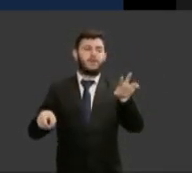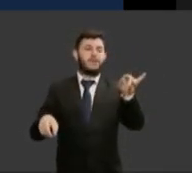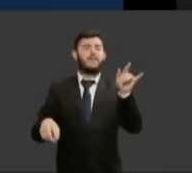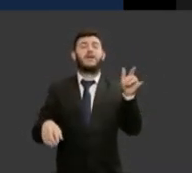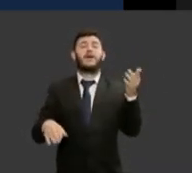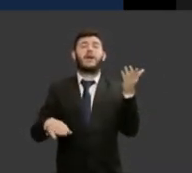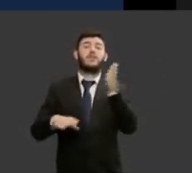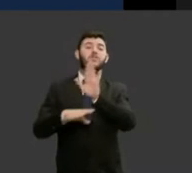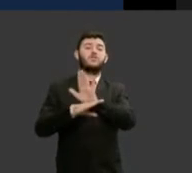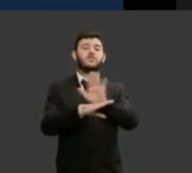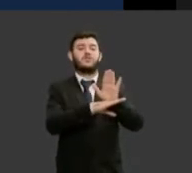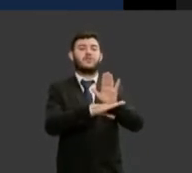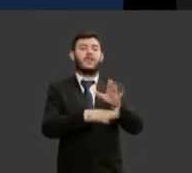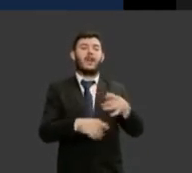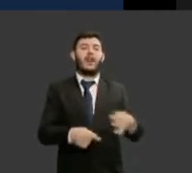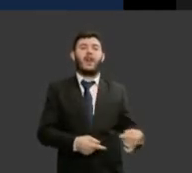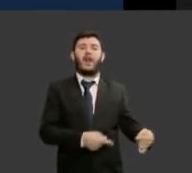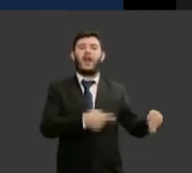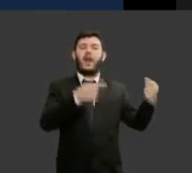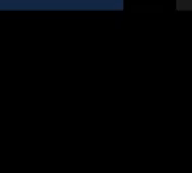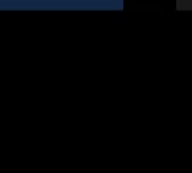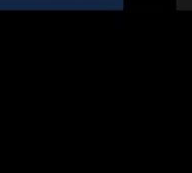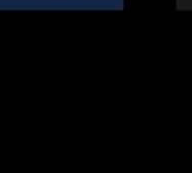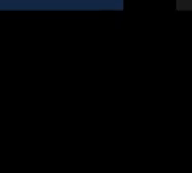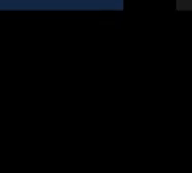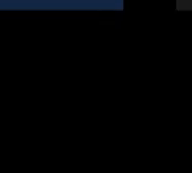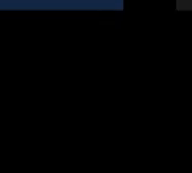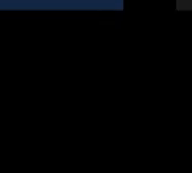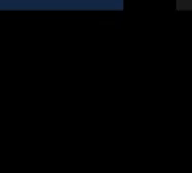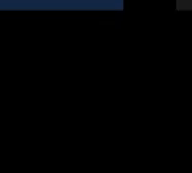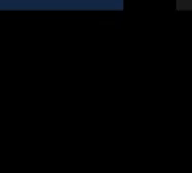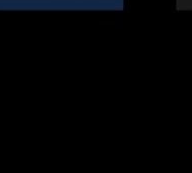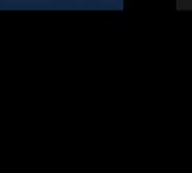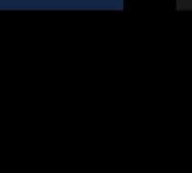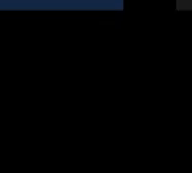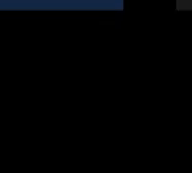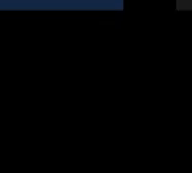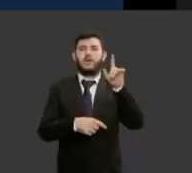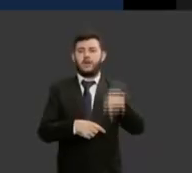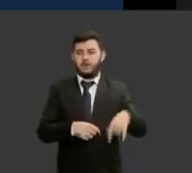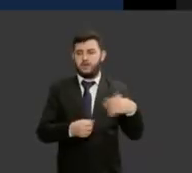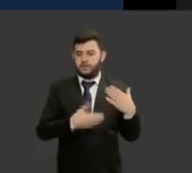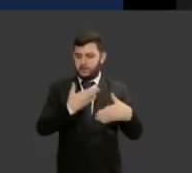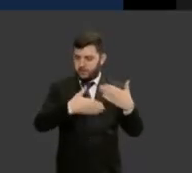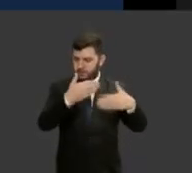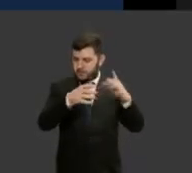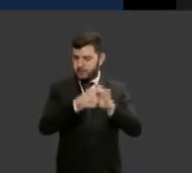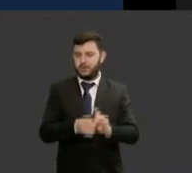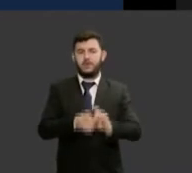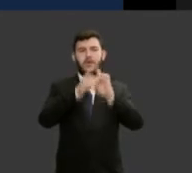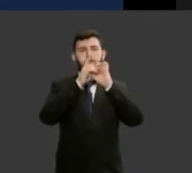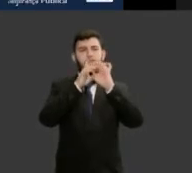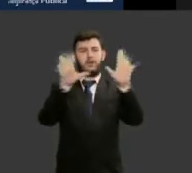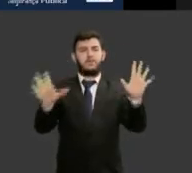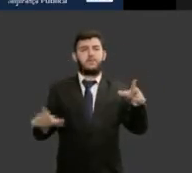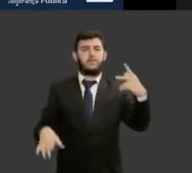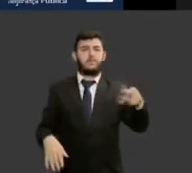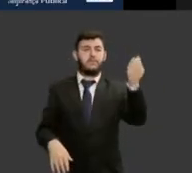discussões num processo democrático muito claro como deve ser no nosso país eu